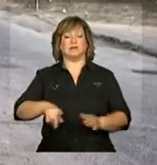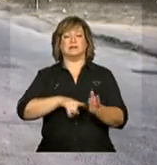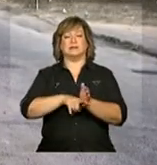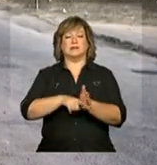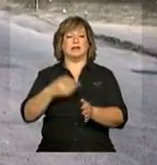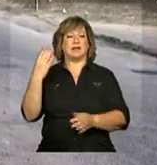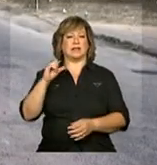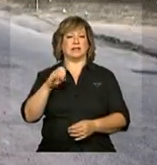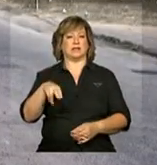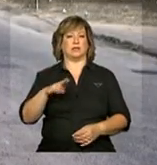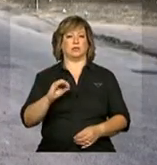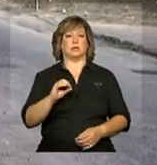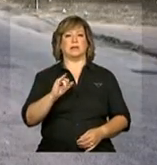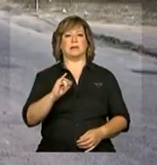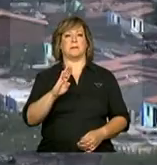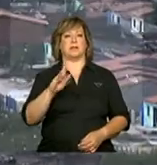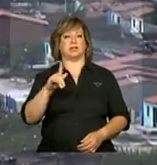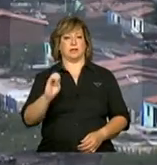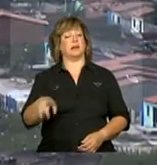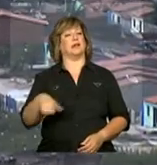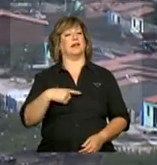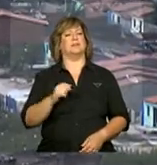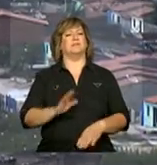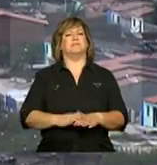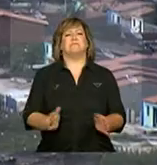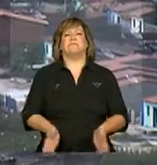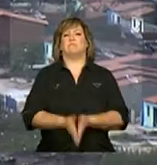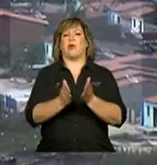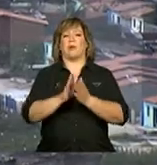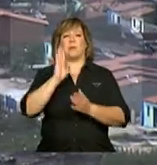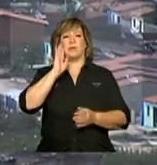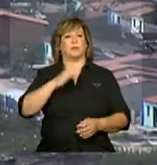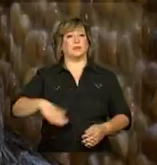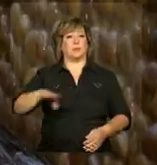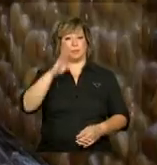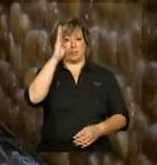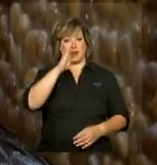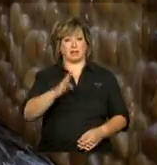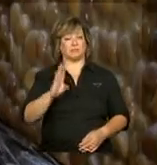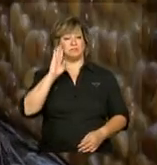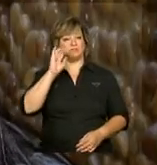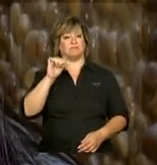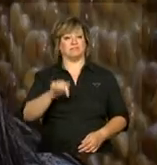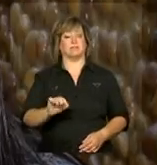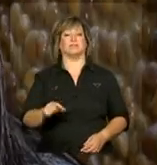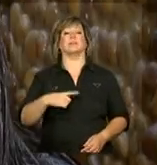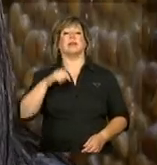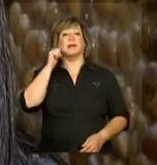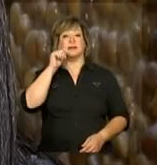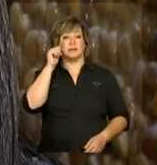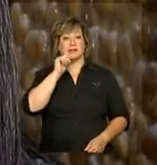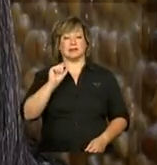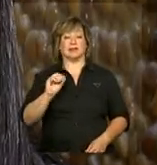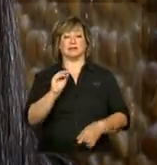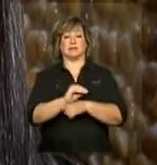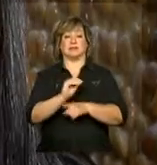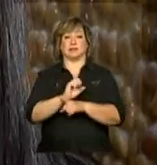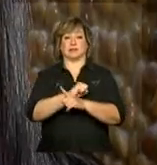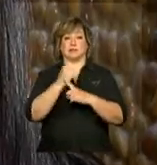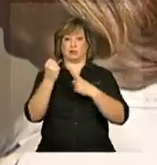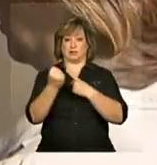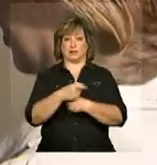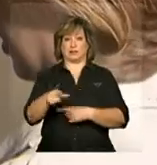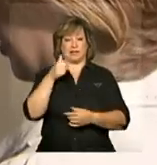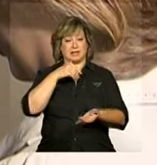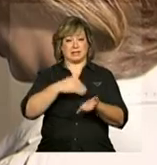demográfico do IBGE. É um dos mais pobres do Brasil. Para a secretária de assistência social da cidade, o Bolsa